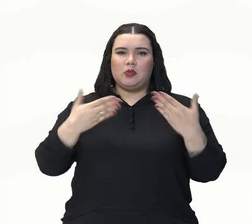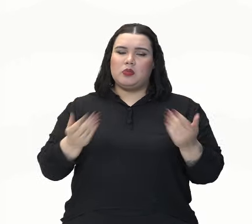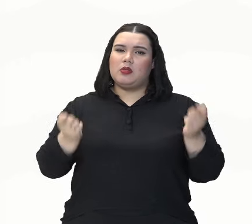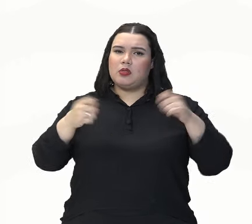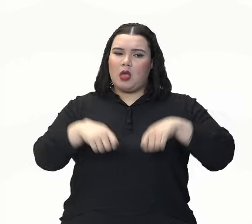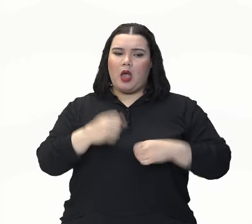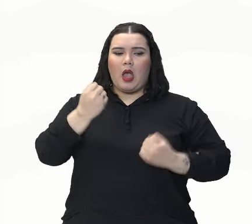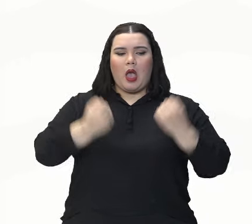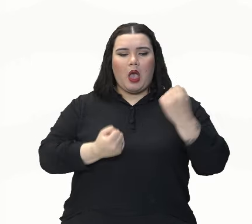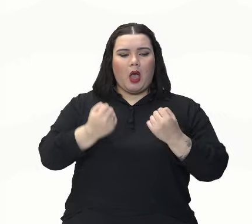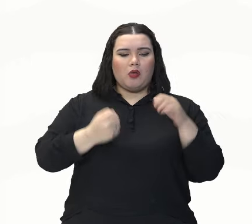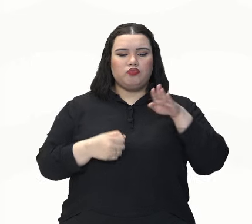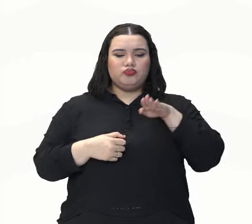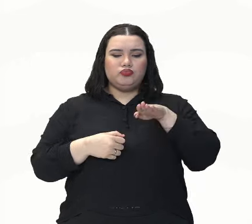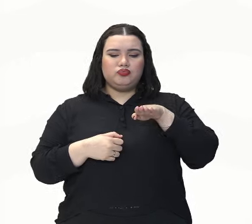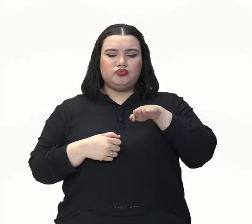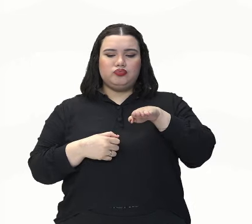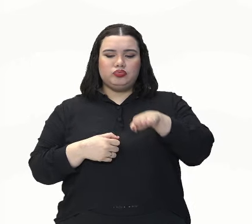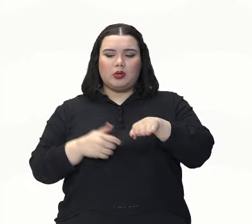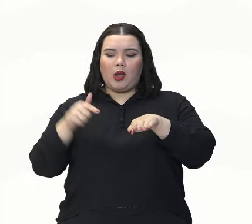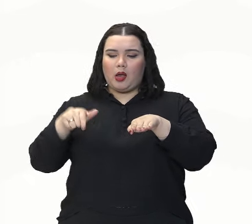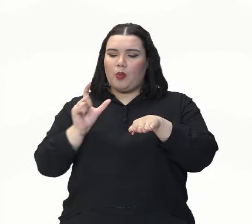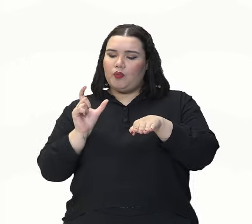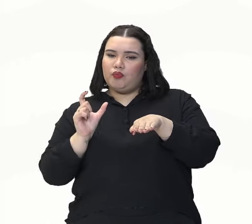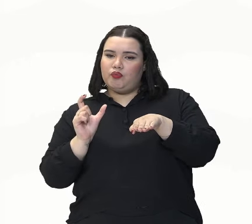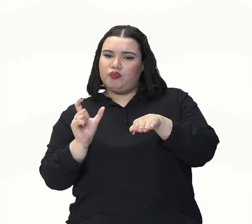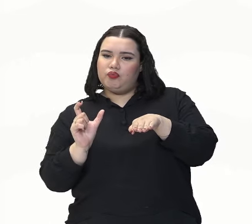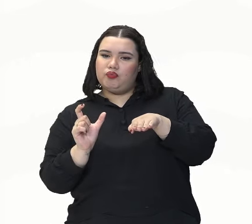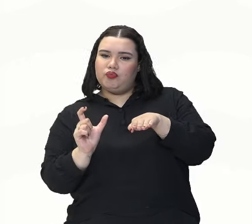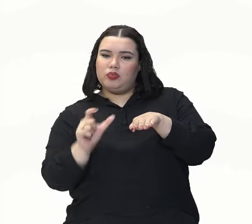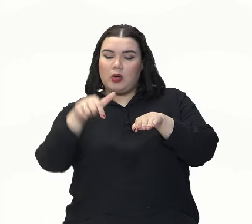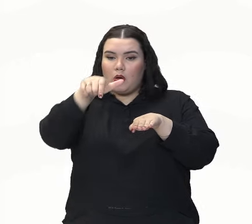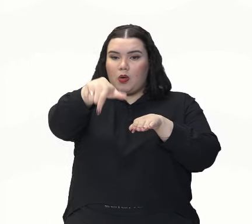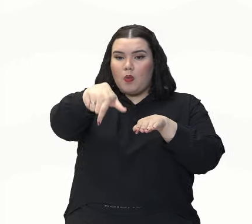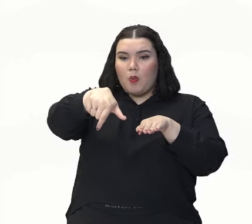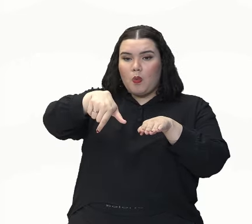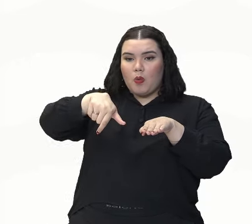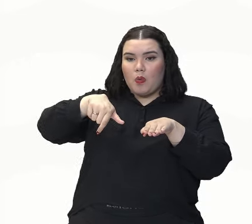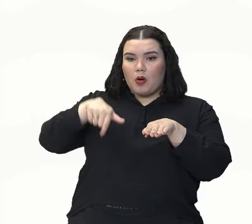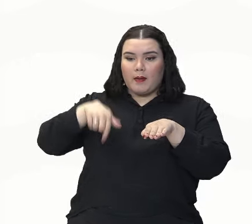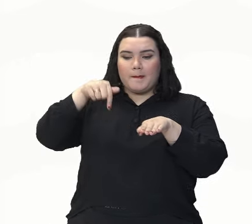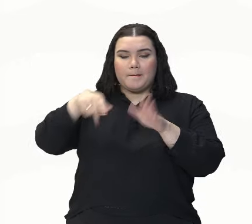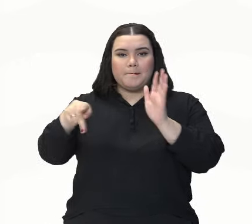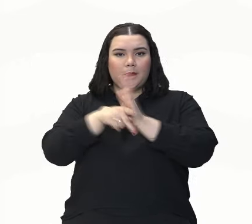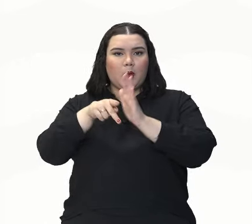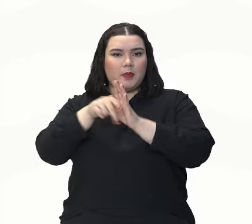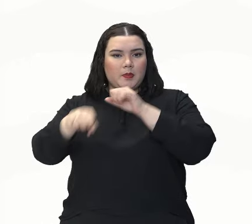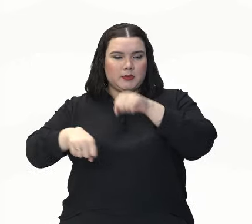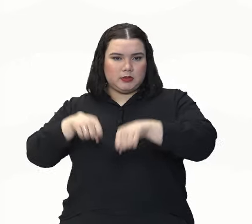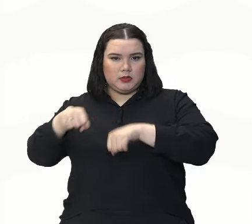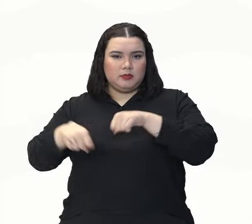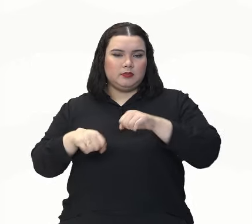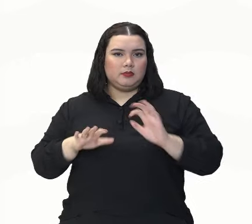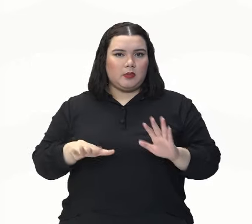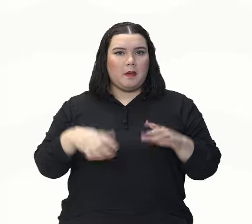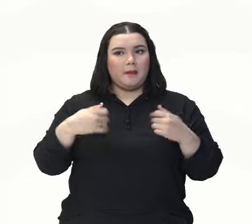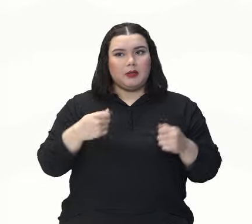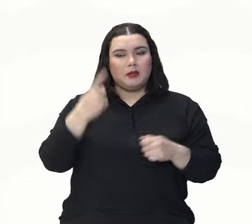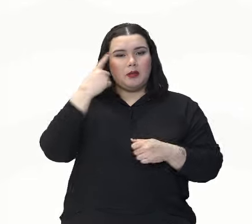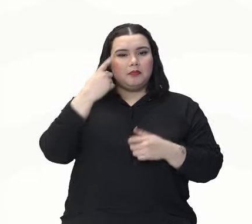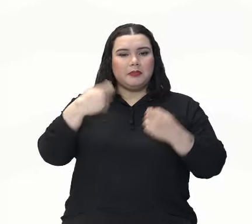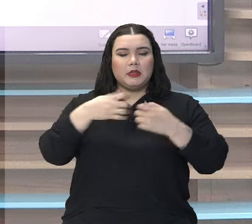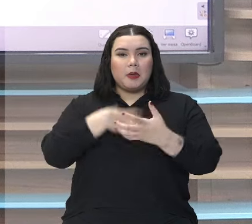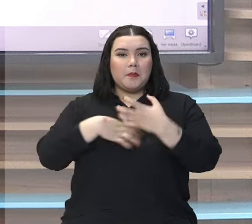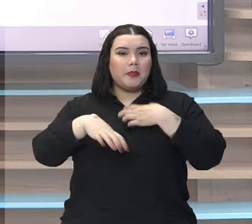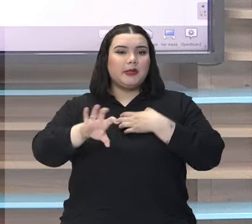Então, não é porque eu tenho um carro, eu tenho um carro, não era, claro, que a tem que pensar no outro, se colocar no lugar